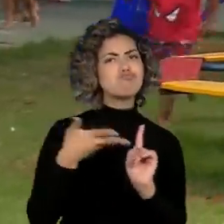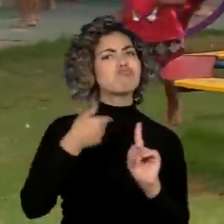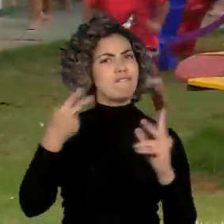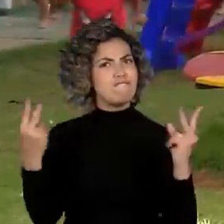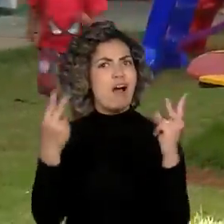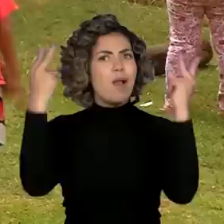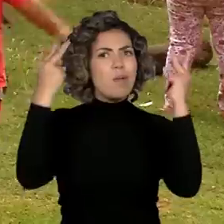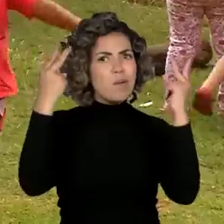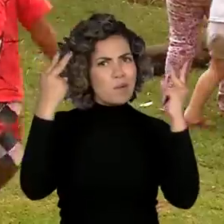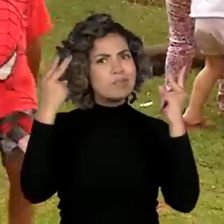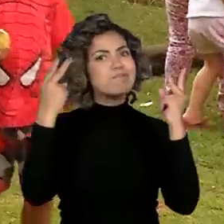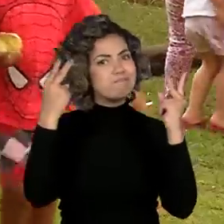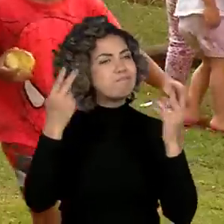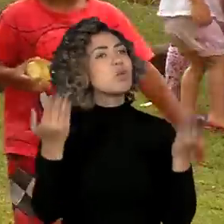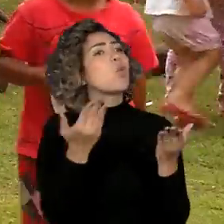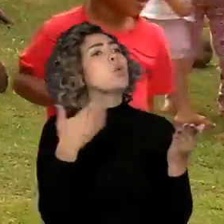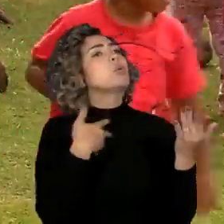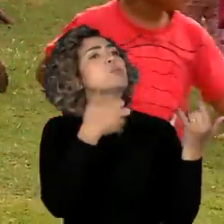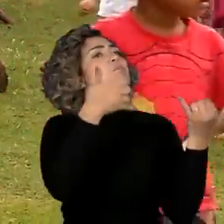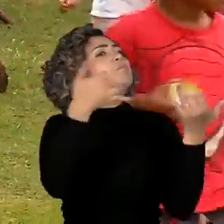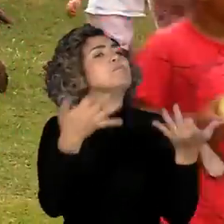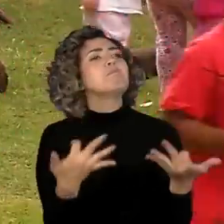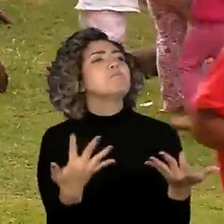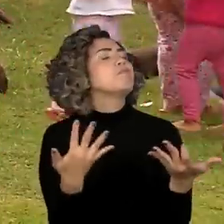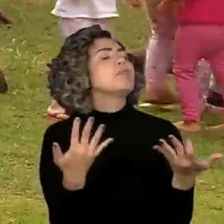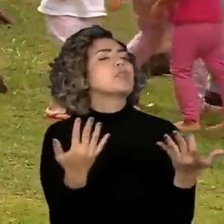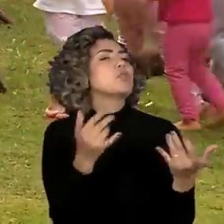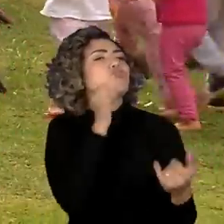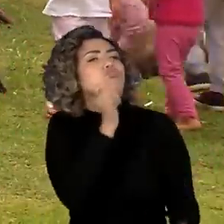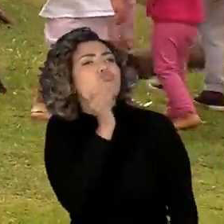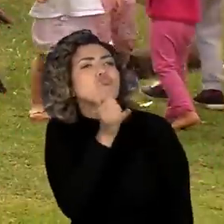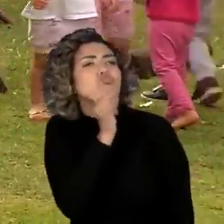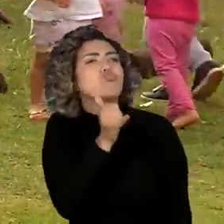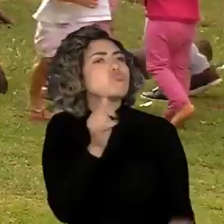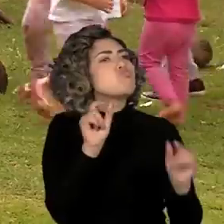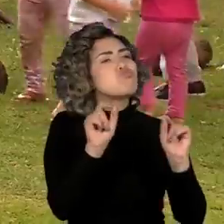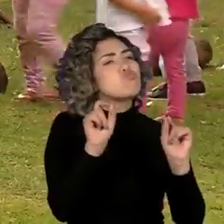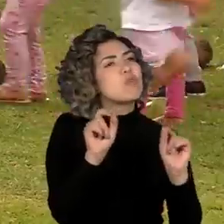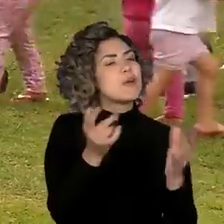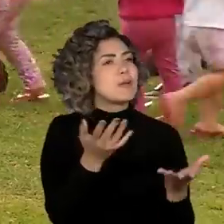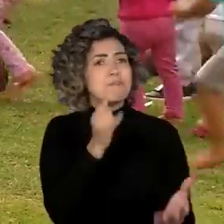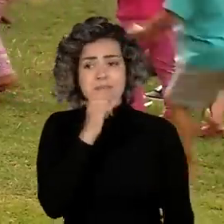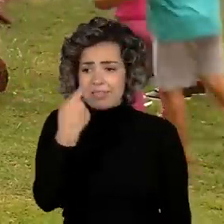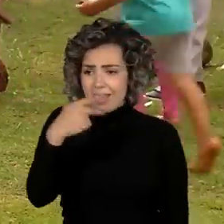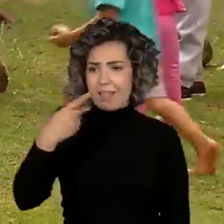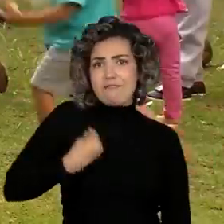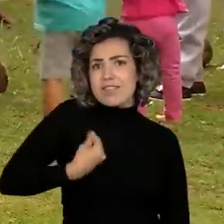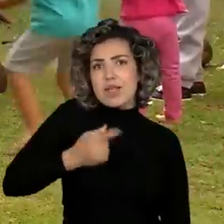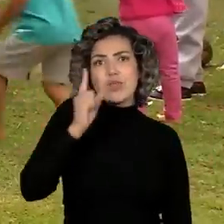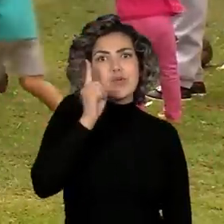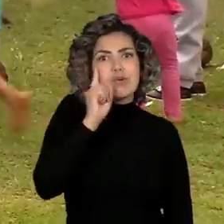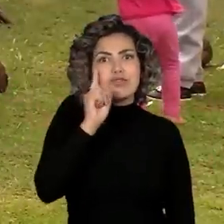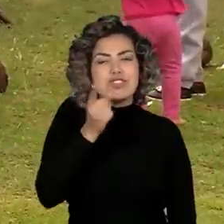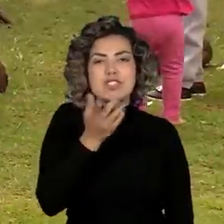Nós estamos contando um pouquinho para eles de como coisas do cotidiano deles, como alguns